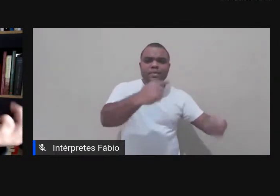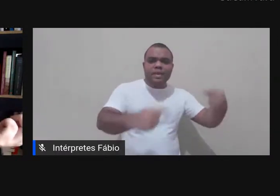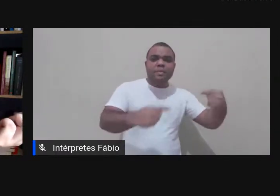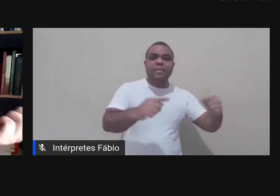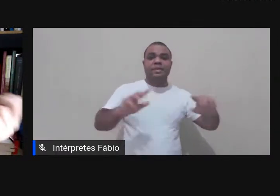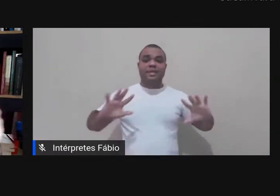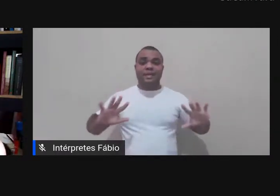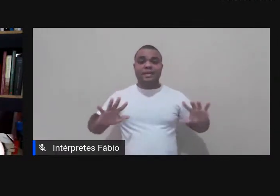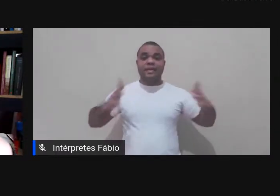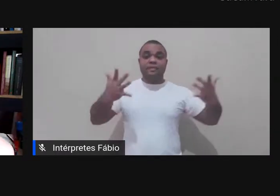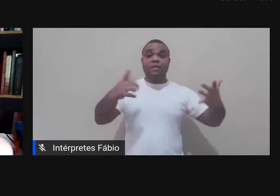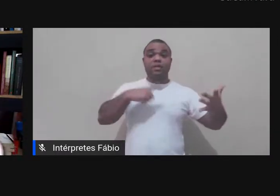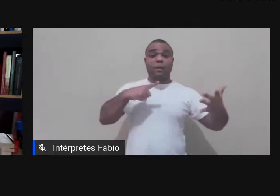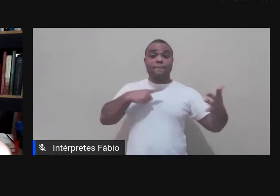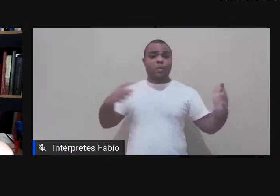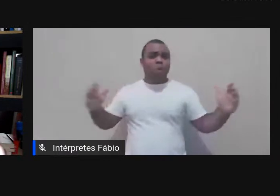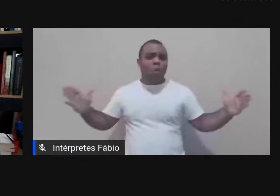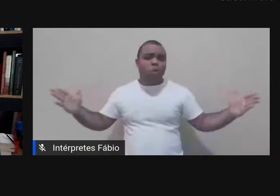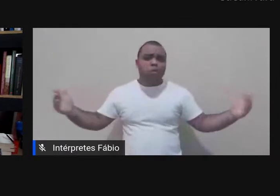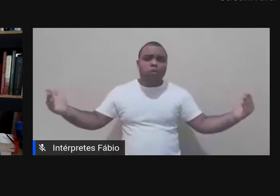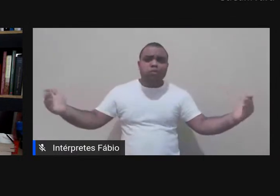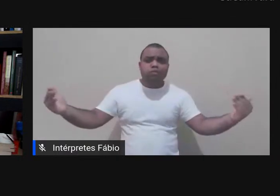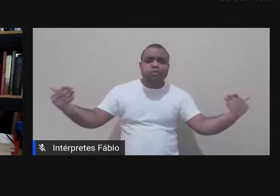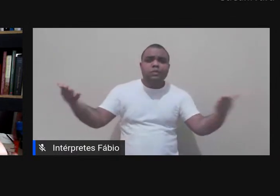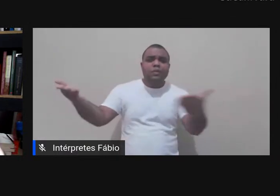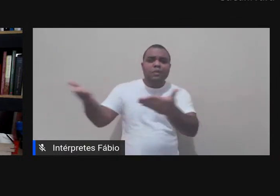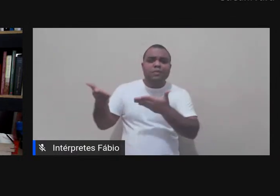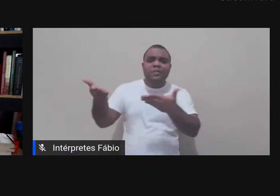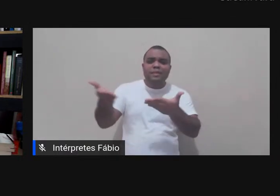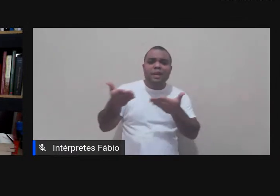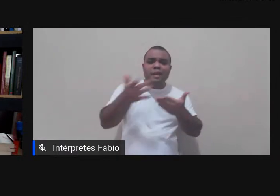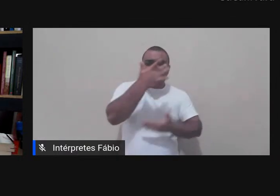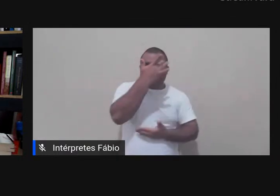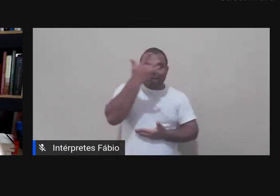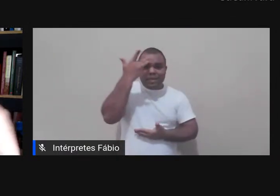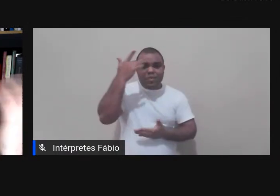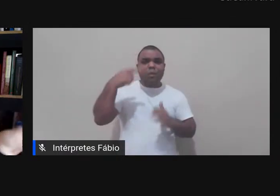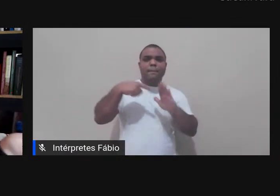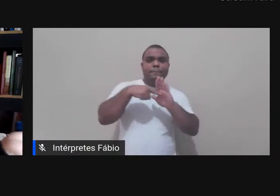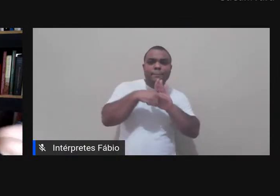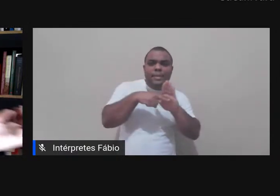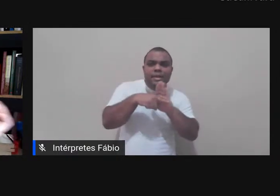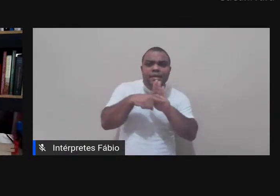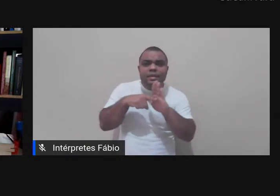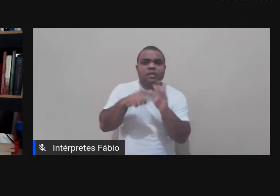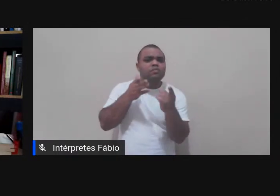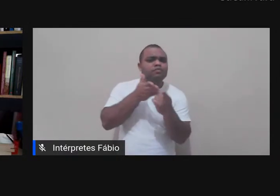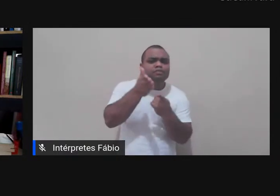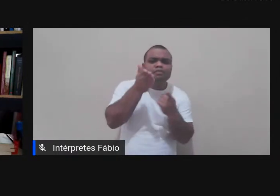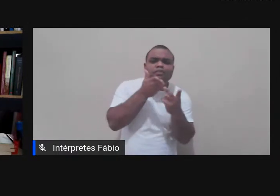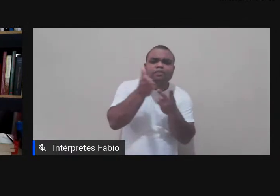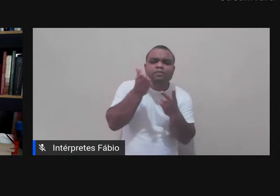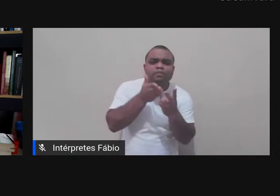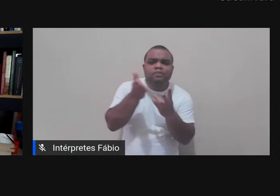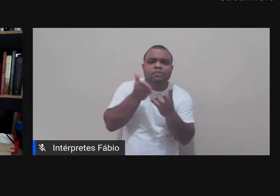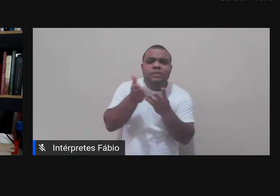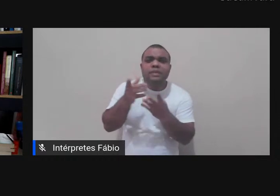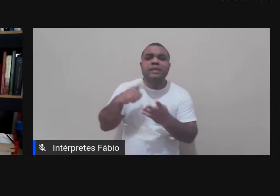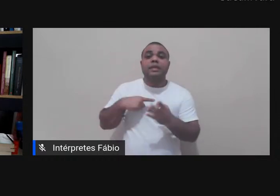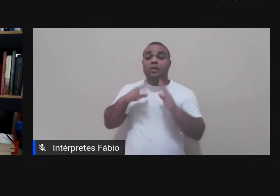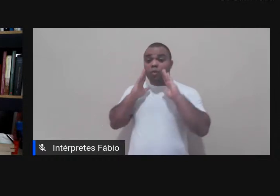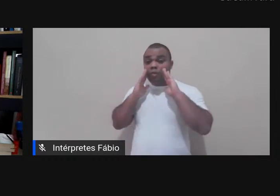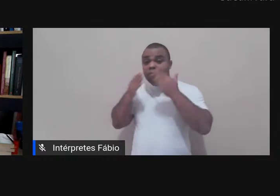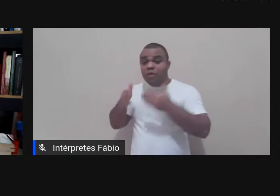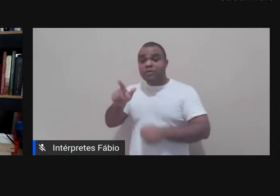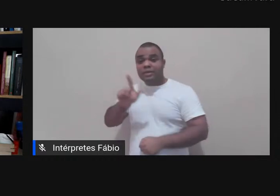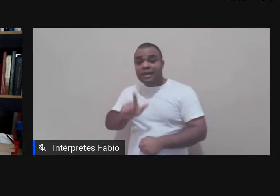vários pesquisadores de várias linhas de pesquisa diferentes tanto da literatura quanto da linguística e que foi uma